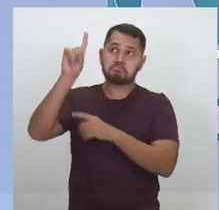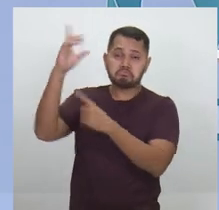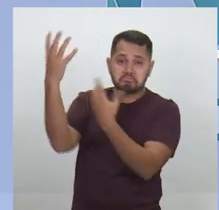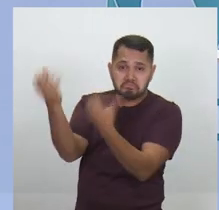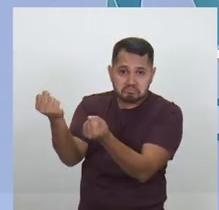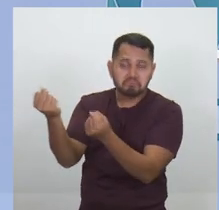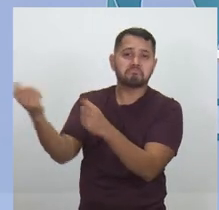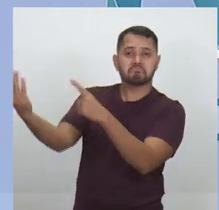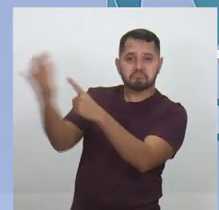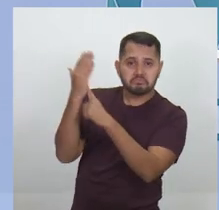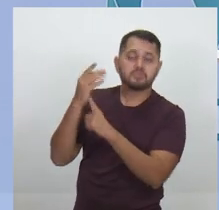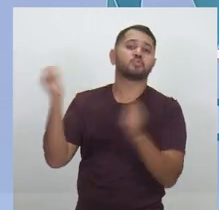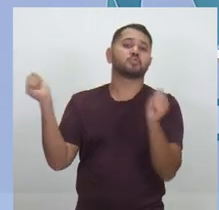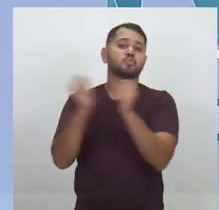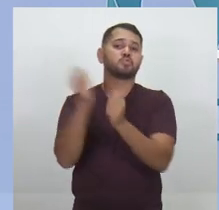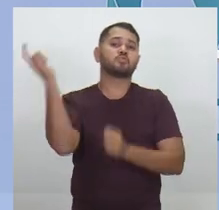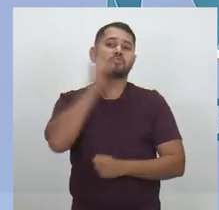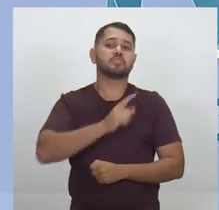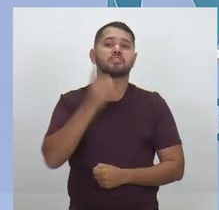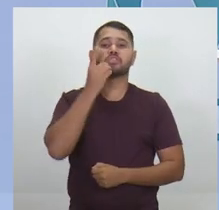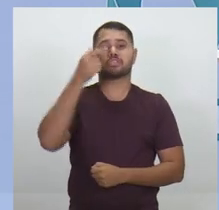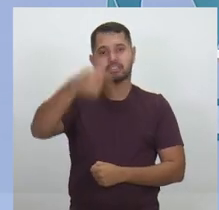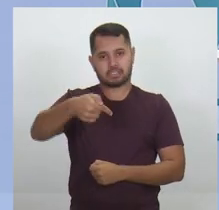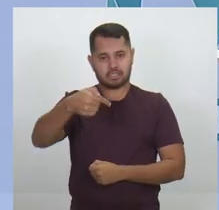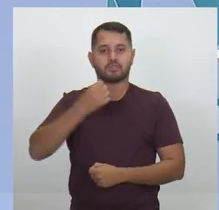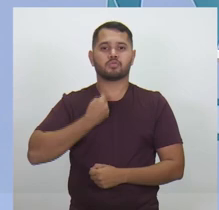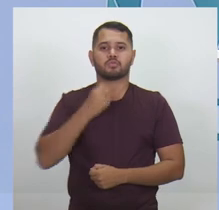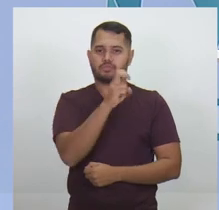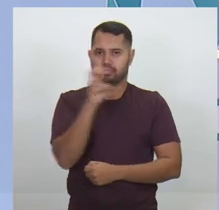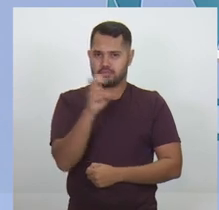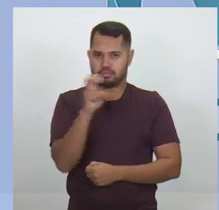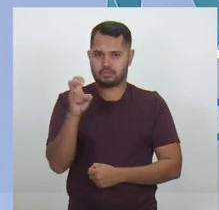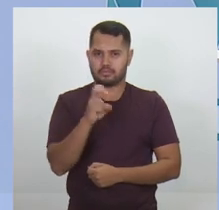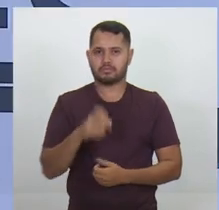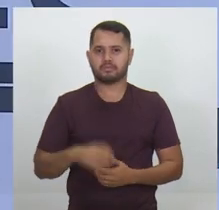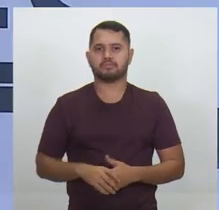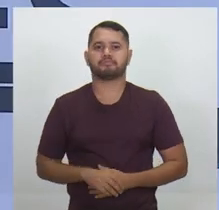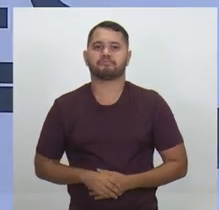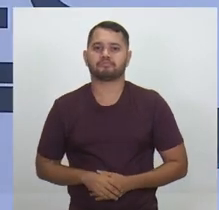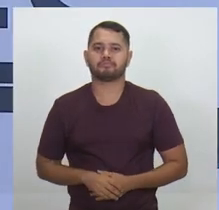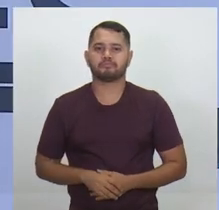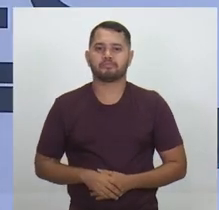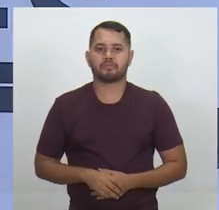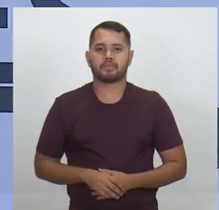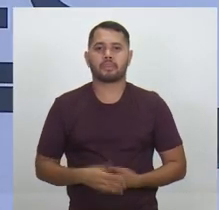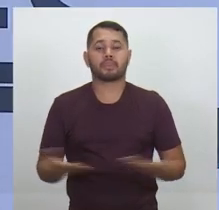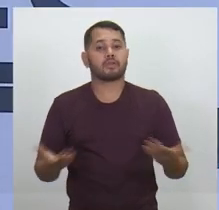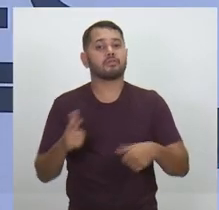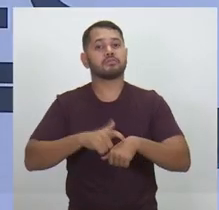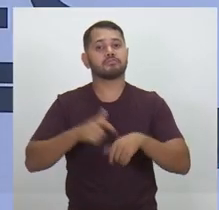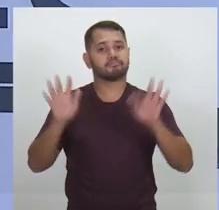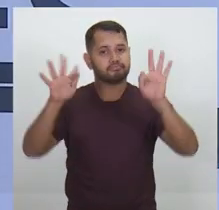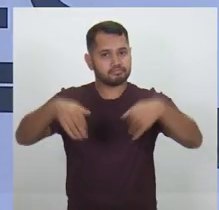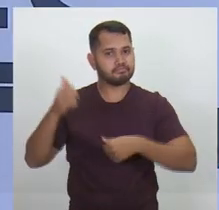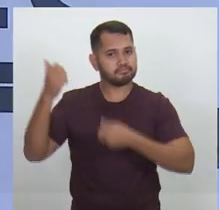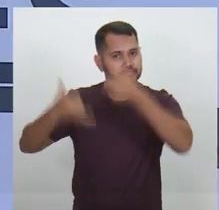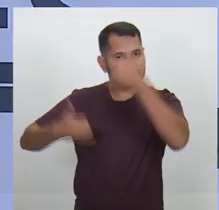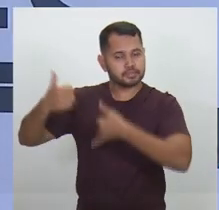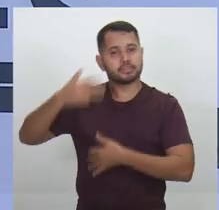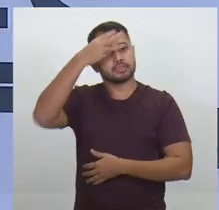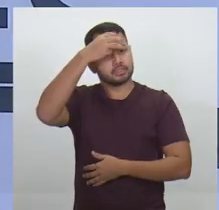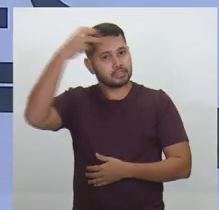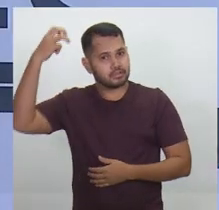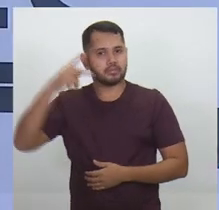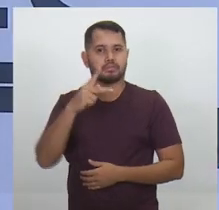vamos juntos à vitória no dia 7 com 55. E vamos agora às considerações finais do candidato Davi Almeida, do